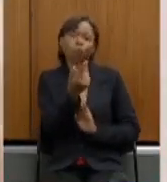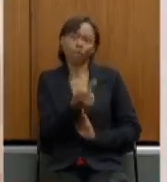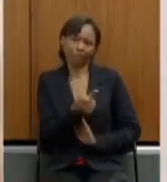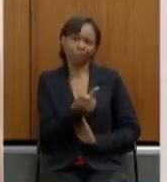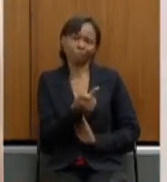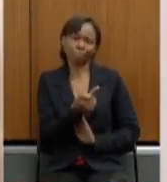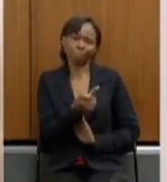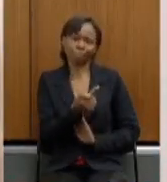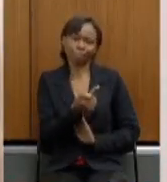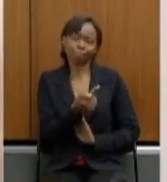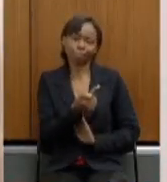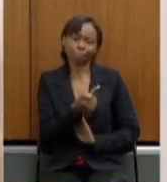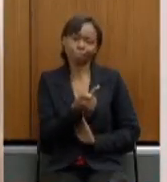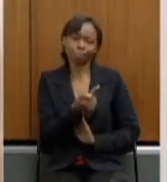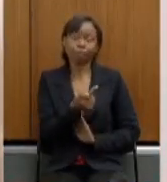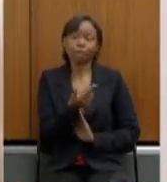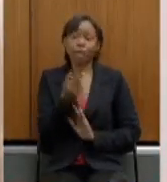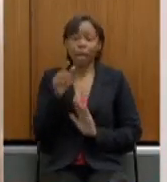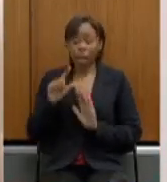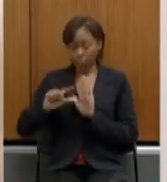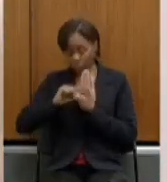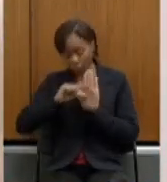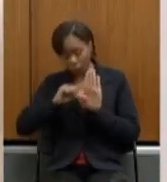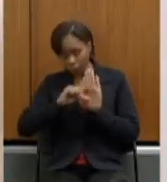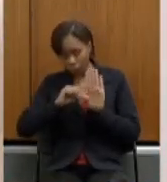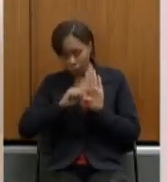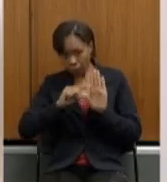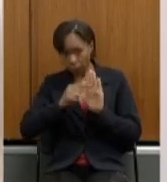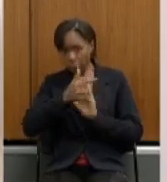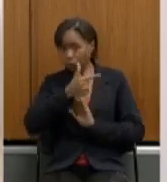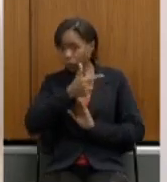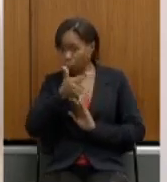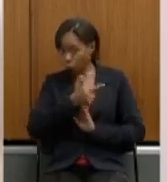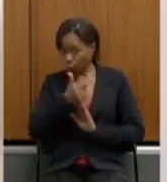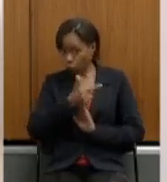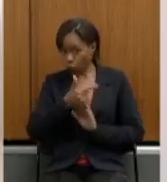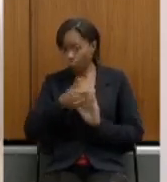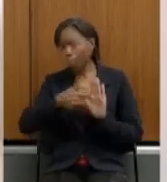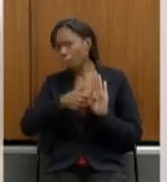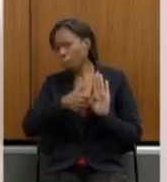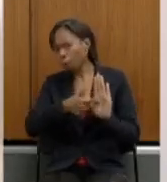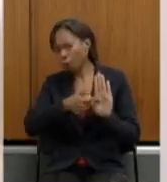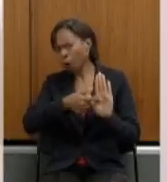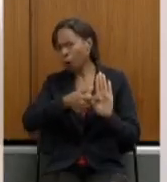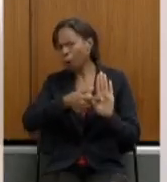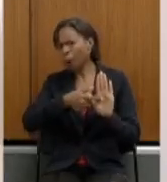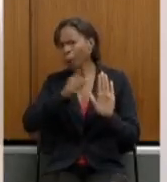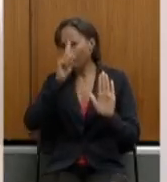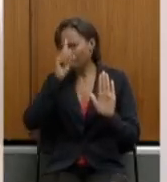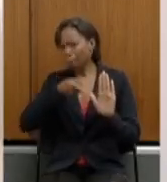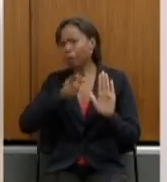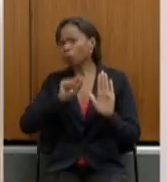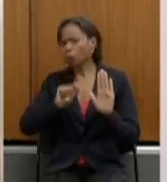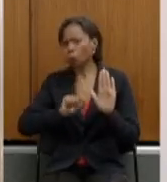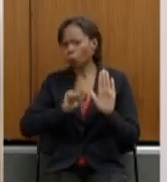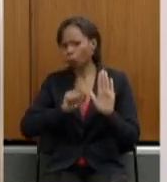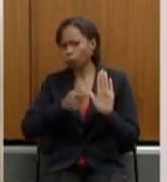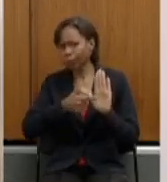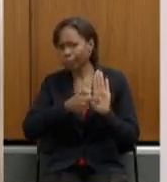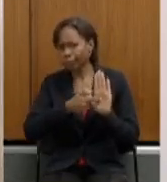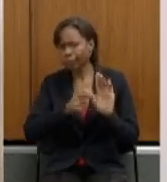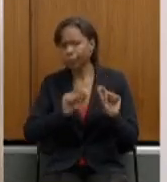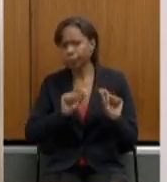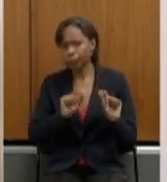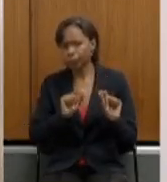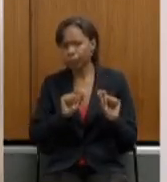Essa, esse parágrafo 22 ele, ele determina, né? Que o, o,